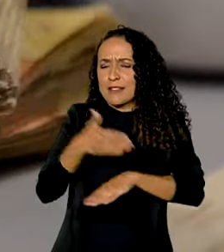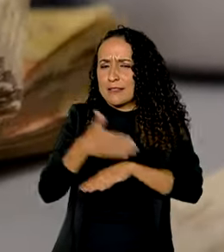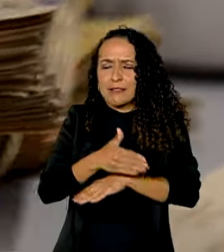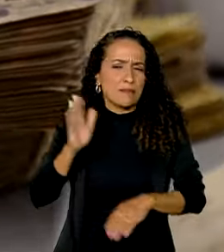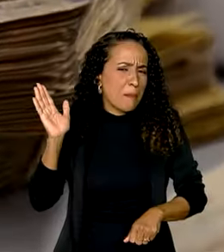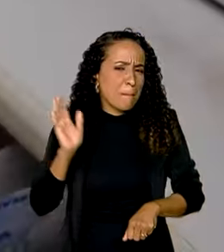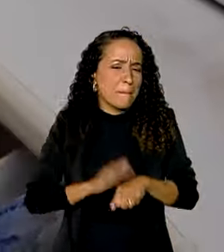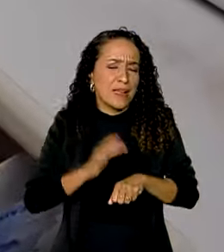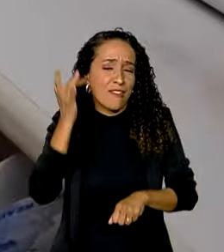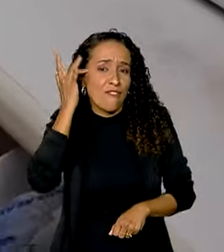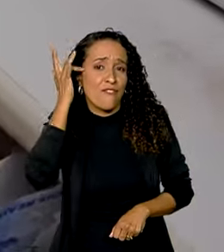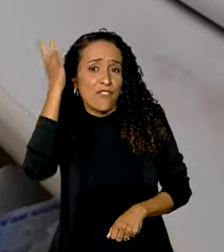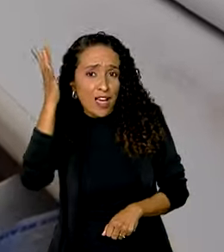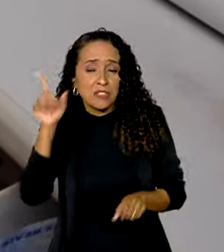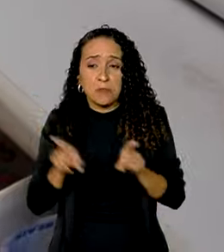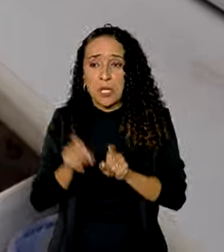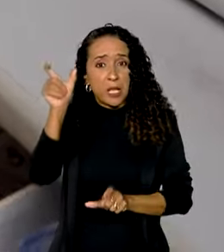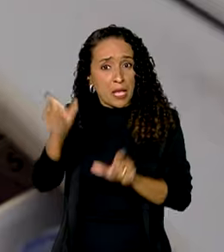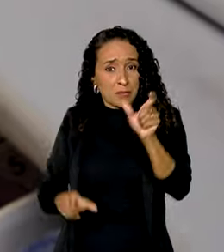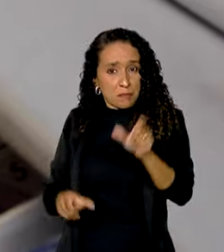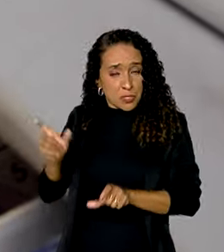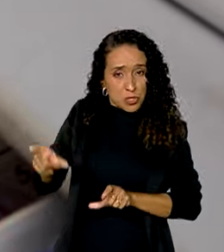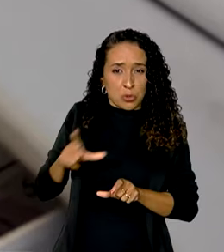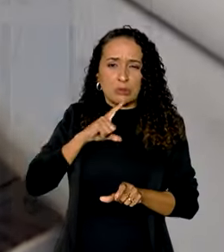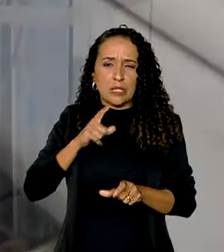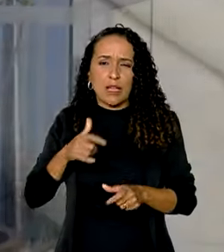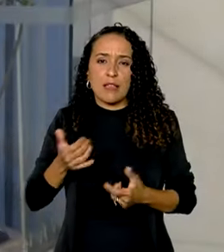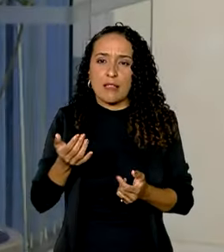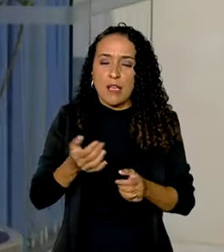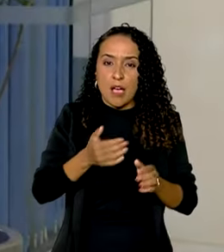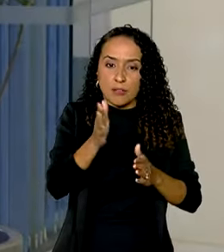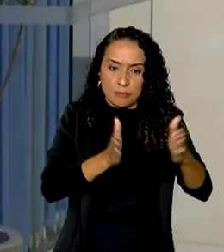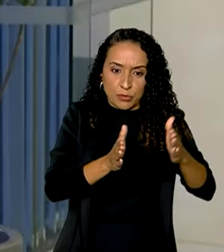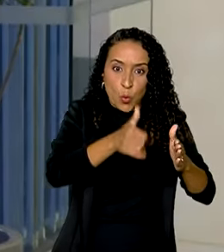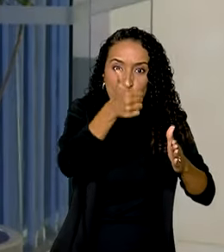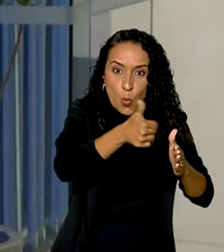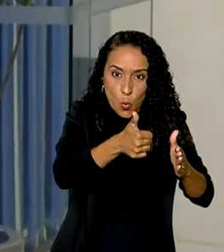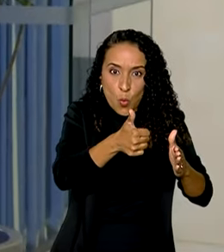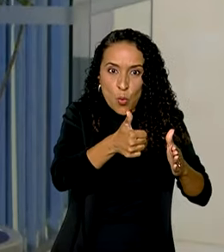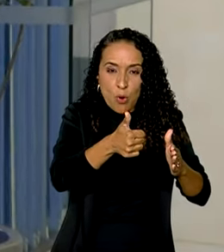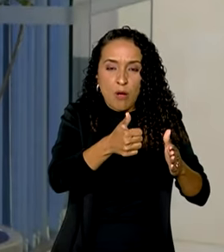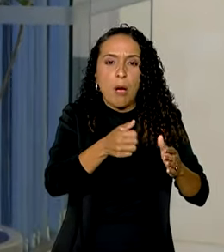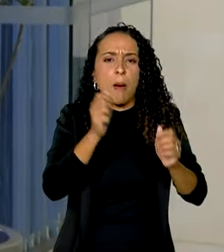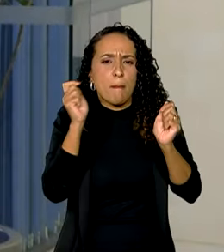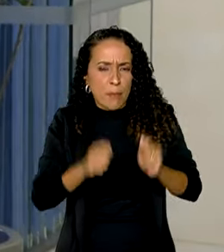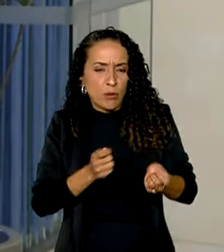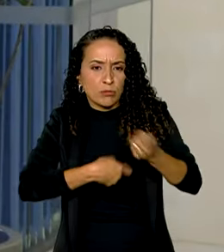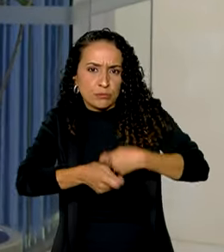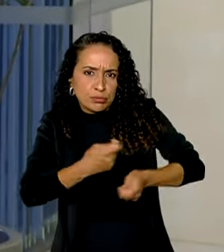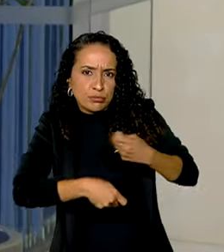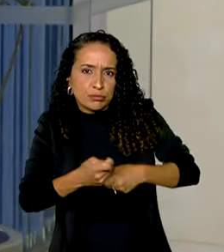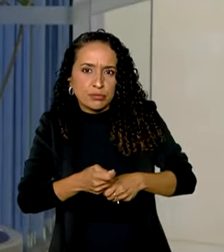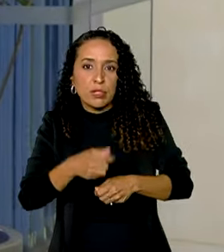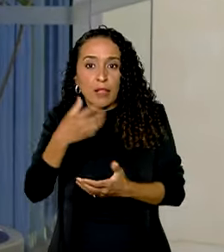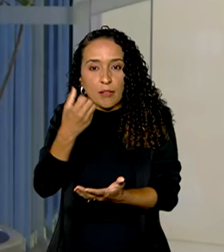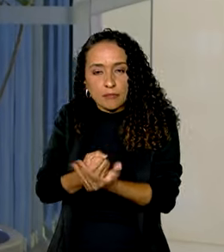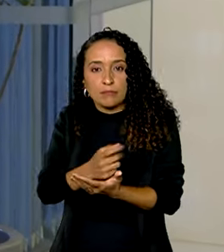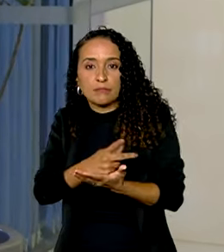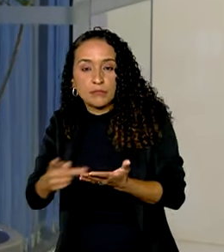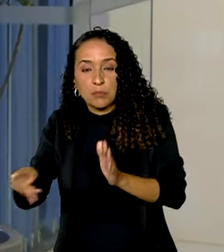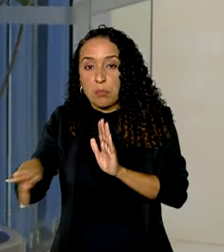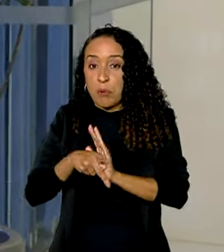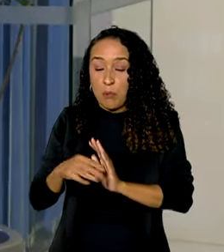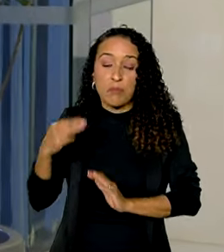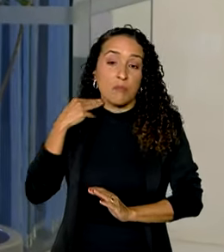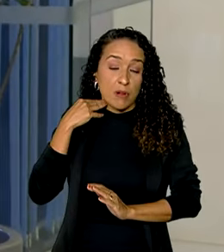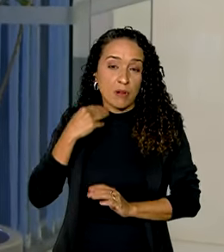mais facilitado e os clientes que estão na faixa 1 do programa já podem renegociar por meio do aplicativo do próprio